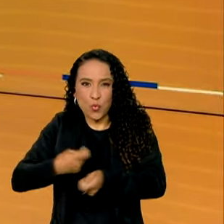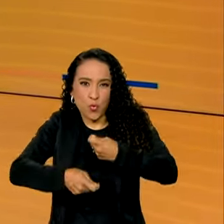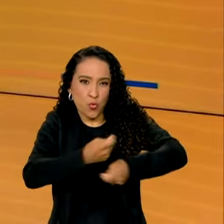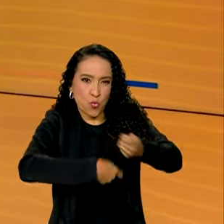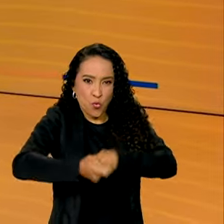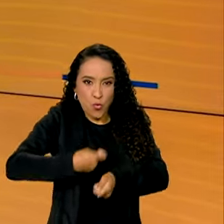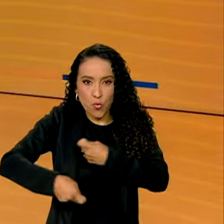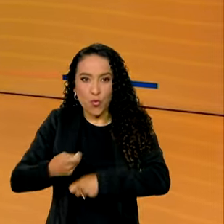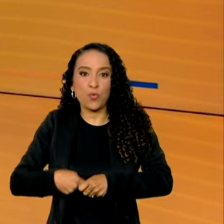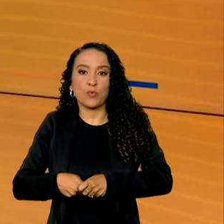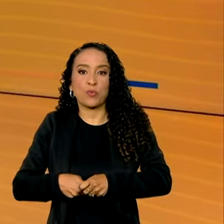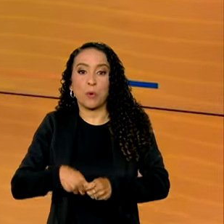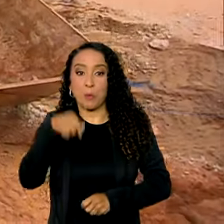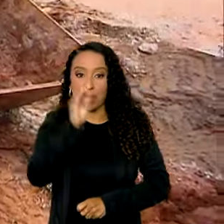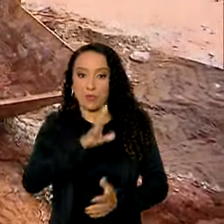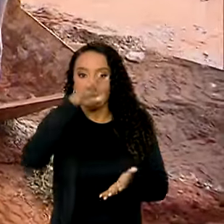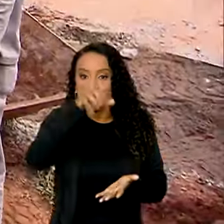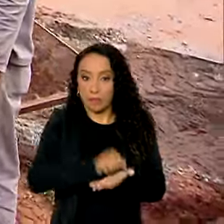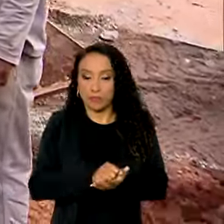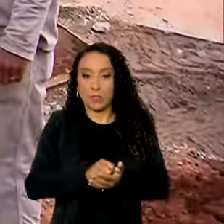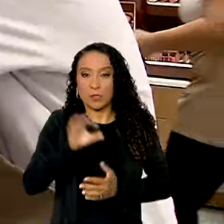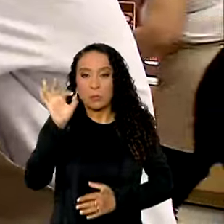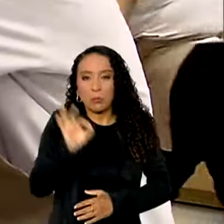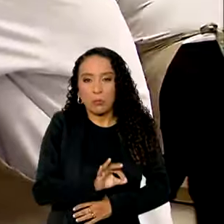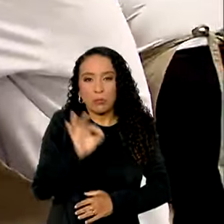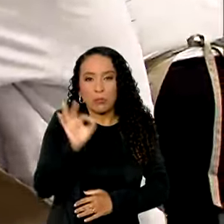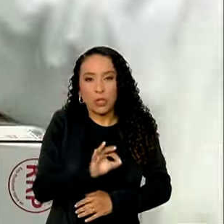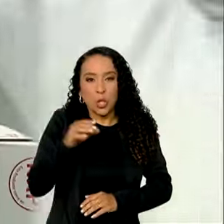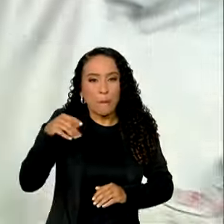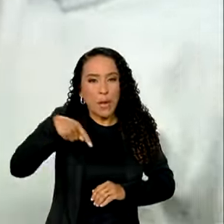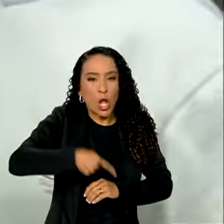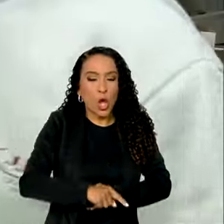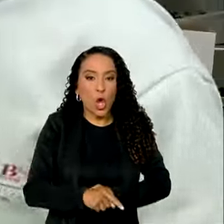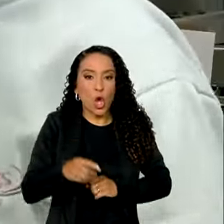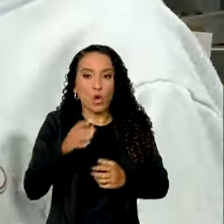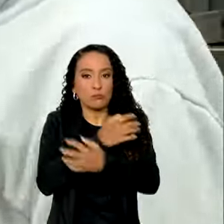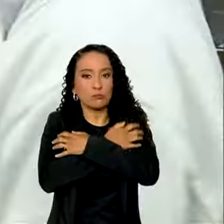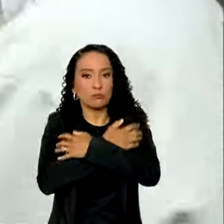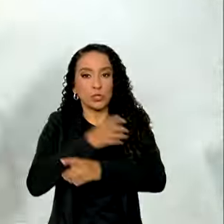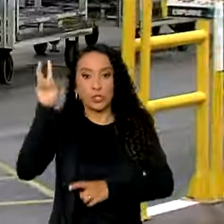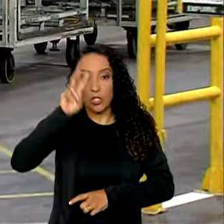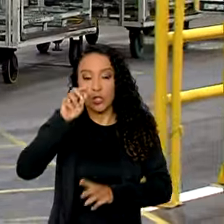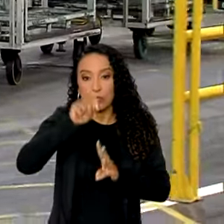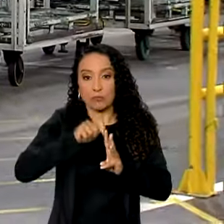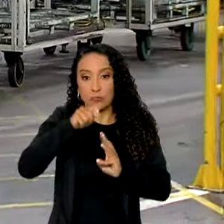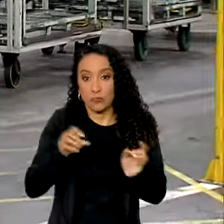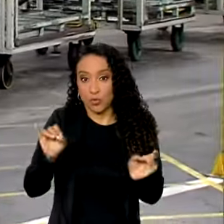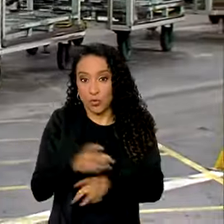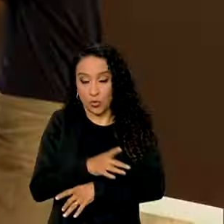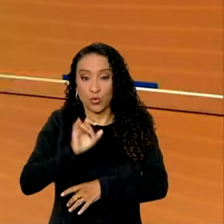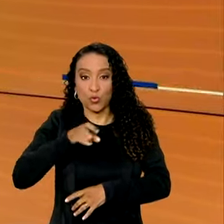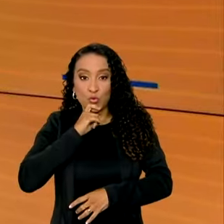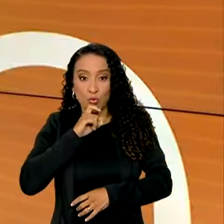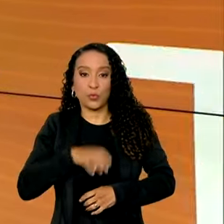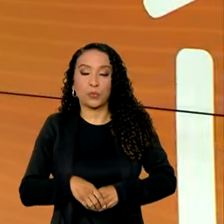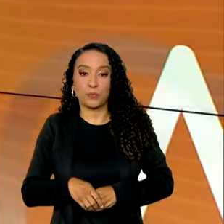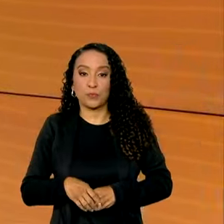Economia aquecida. Brasil registra menor taxa de desemprego da história para um trimestre encerrado em julho.